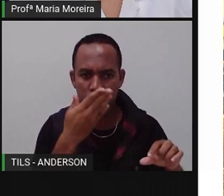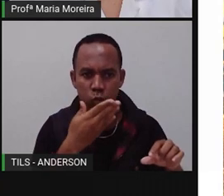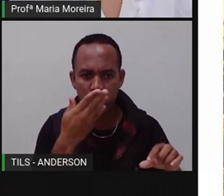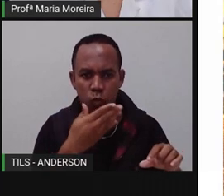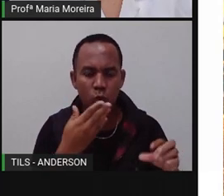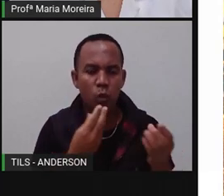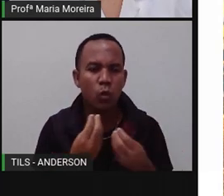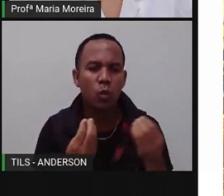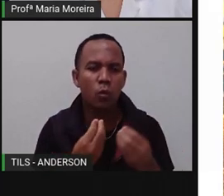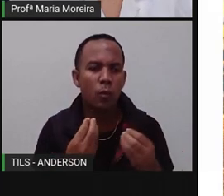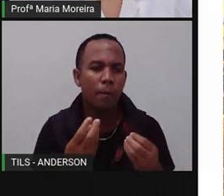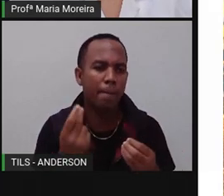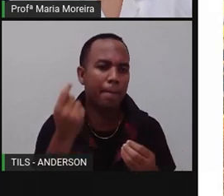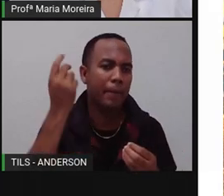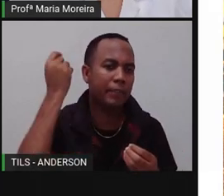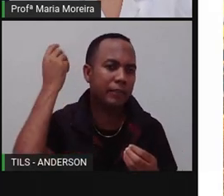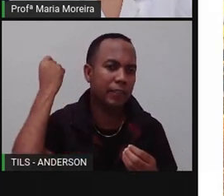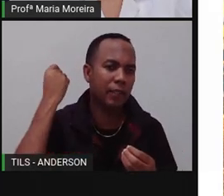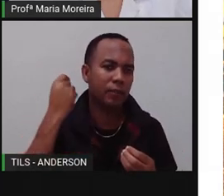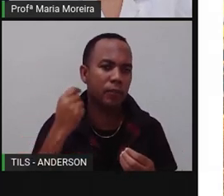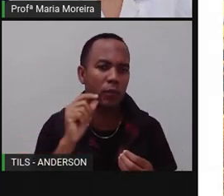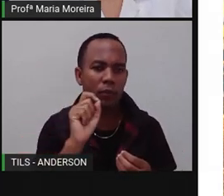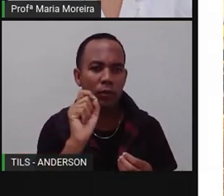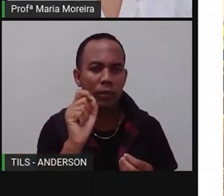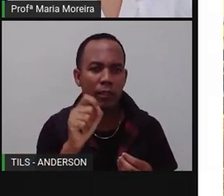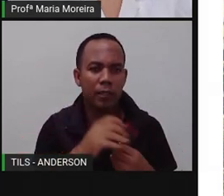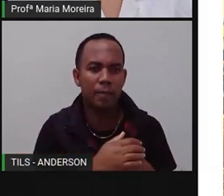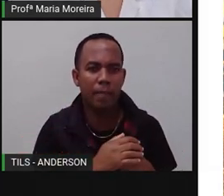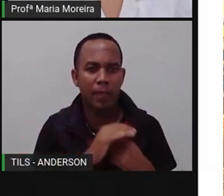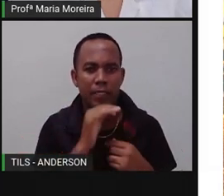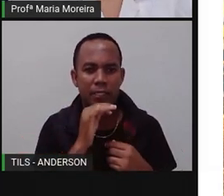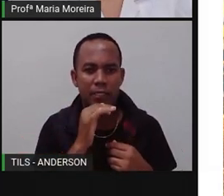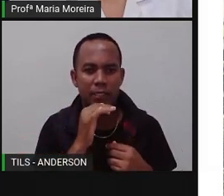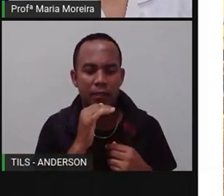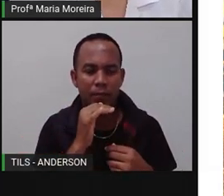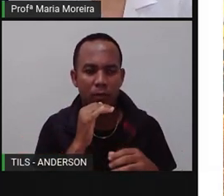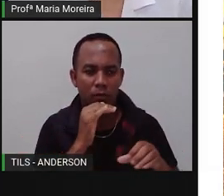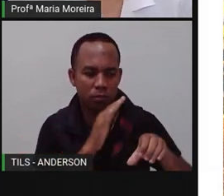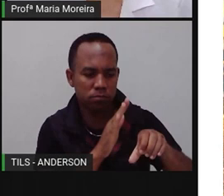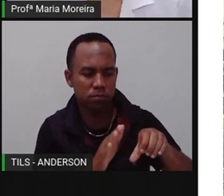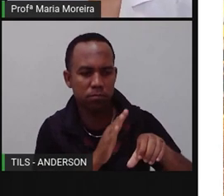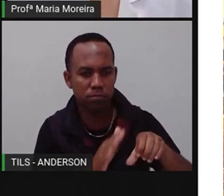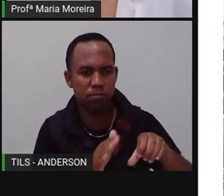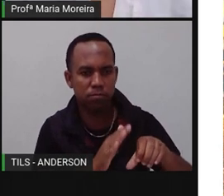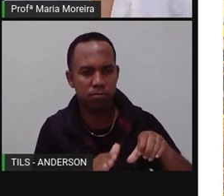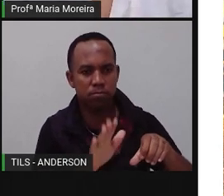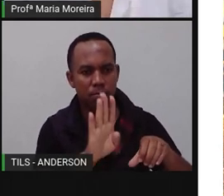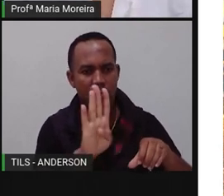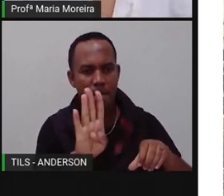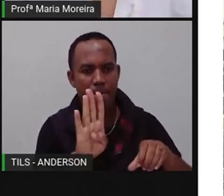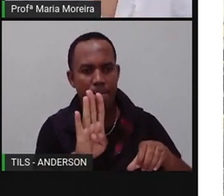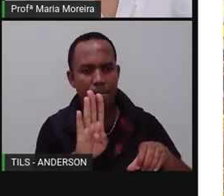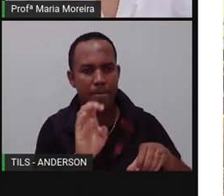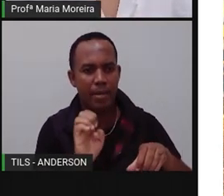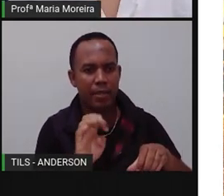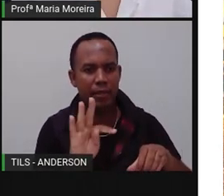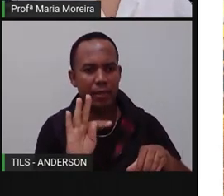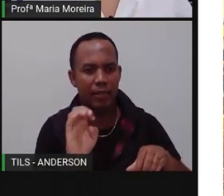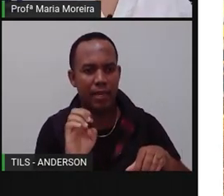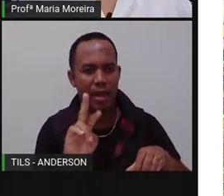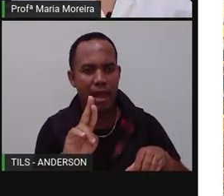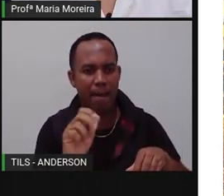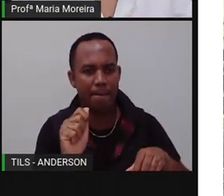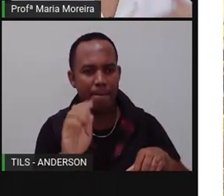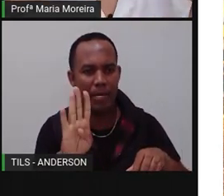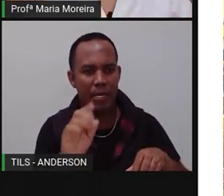Pois é, ele teve um período que ele foi feito da beterraba, né? Beterraba maravilhosa, adoro beterraba. E mais tarde, o que? O café.